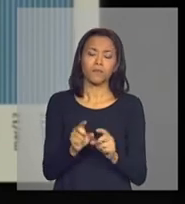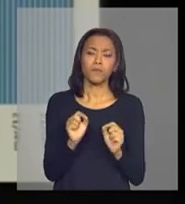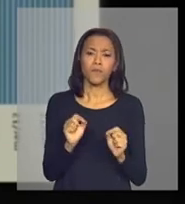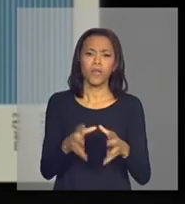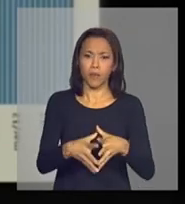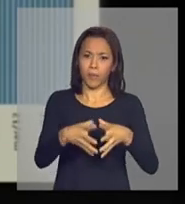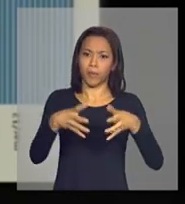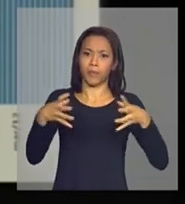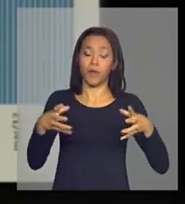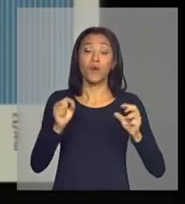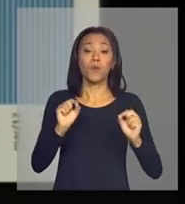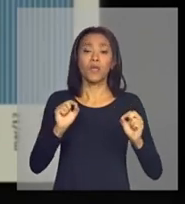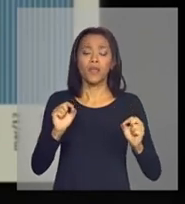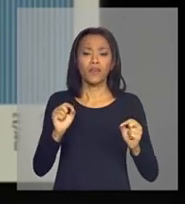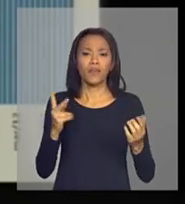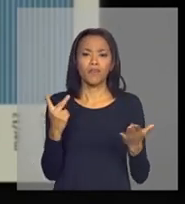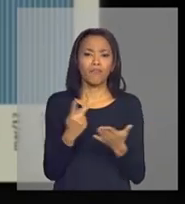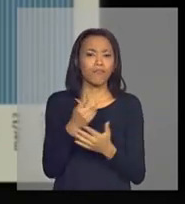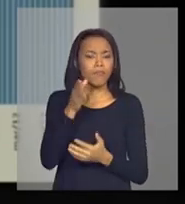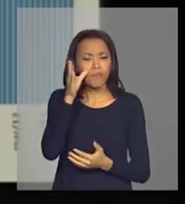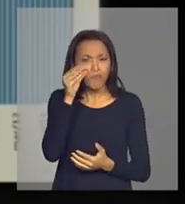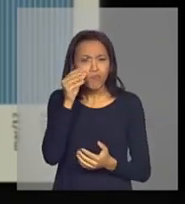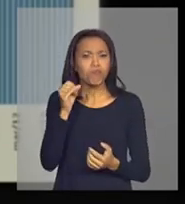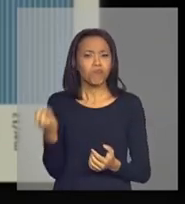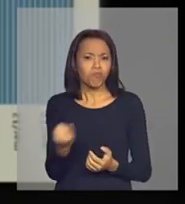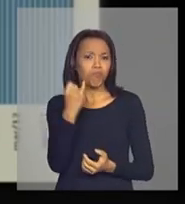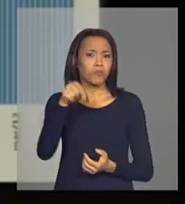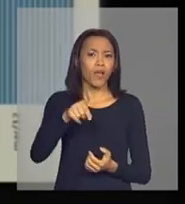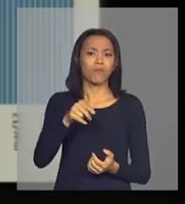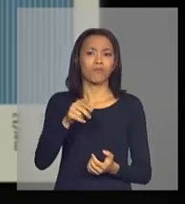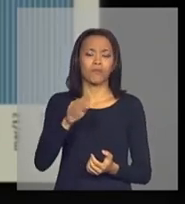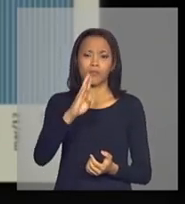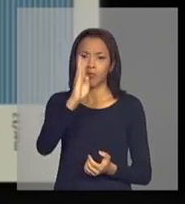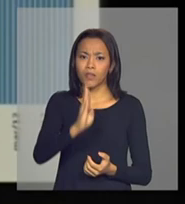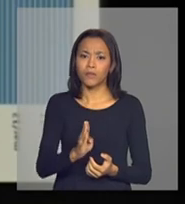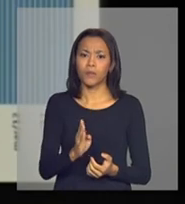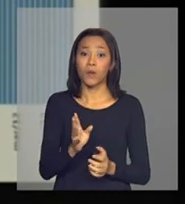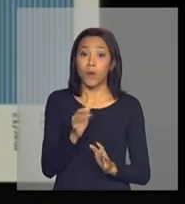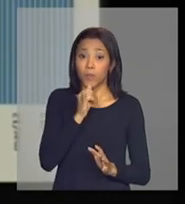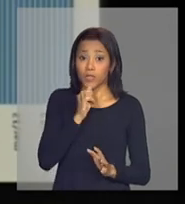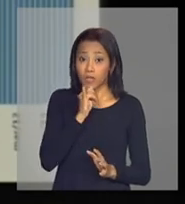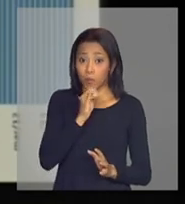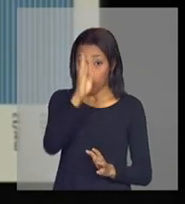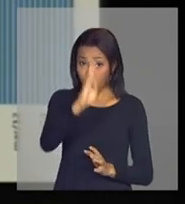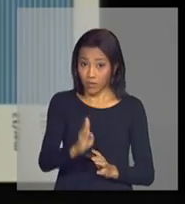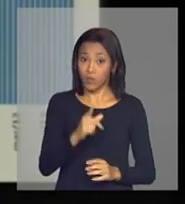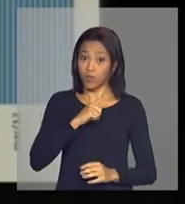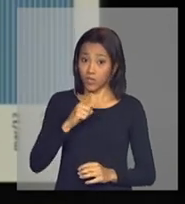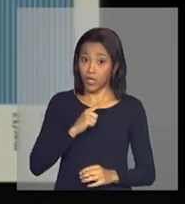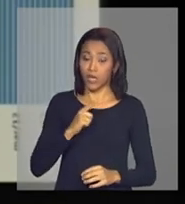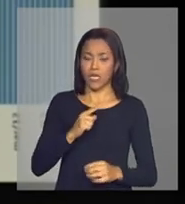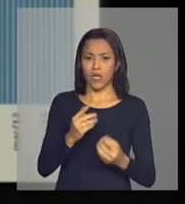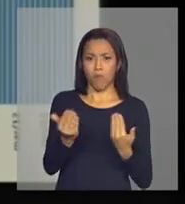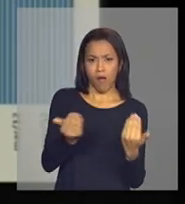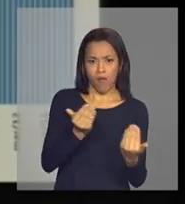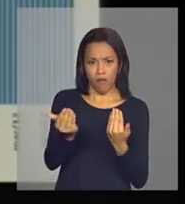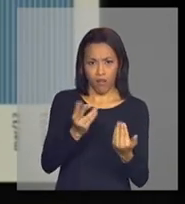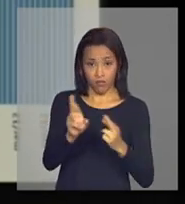aqui, é um ativo importante para o Brasil, o Brasil tem uma relação entre crédito e PIB